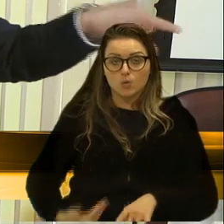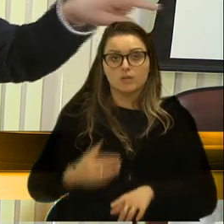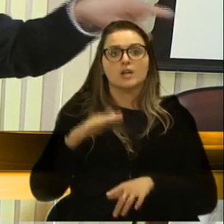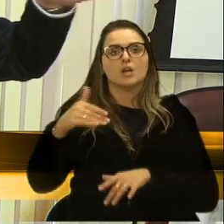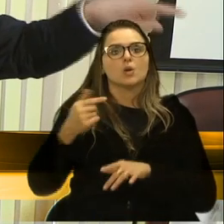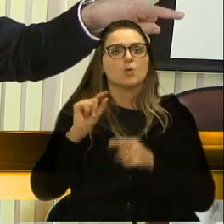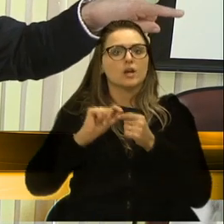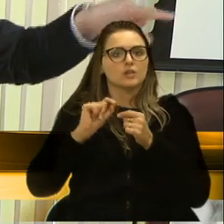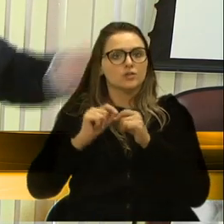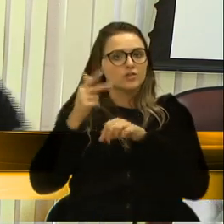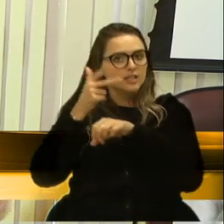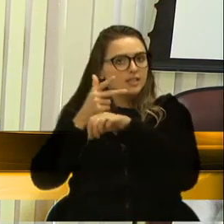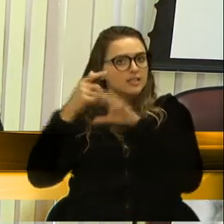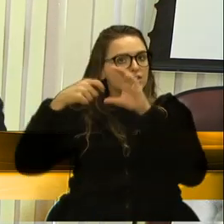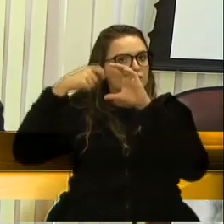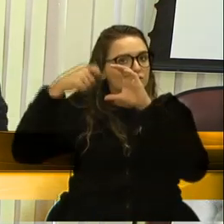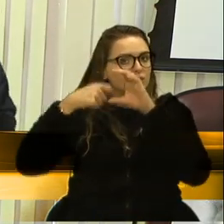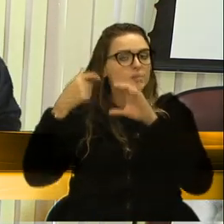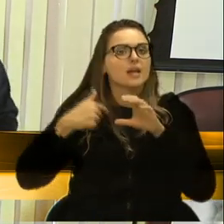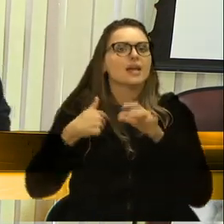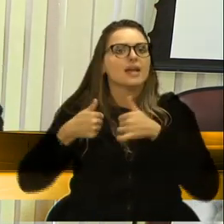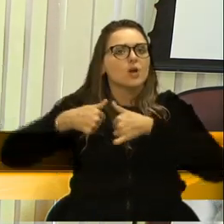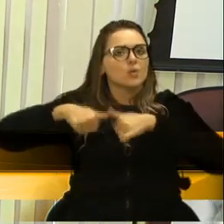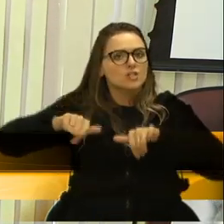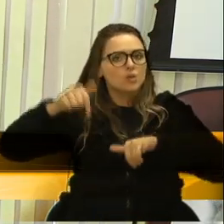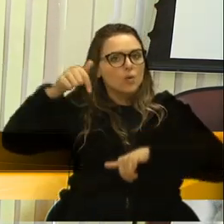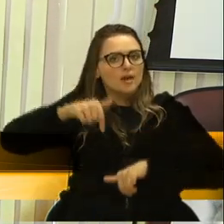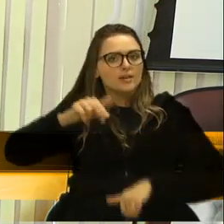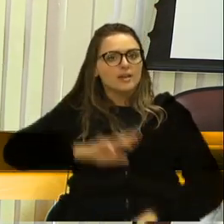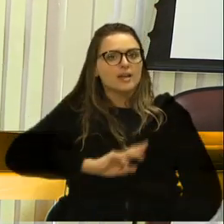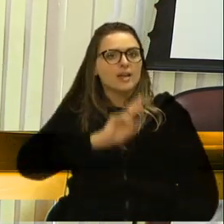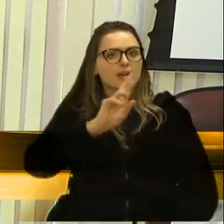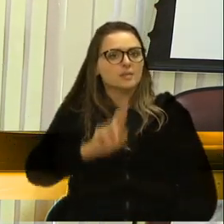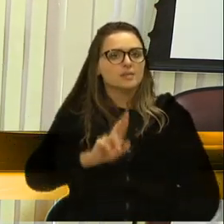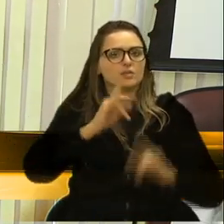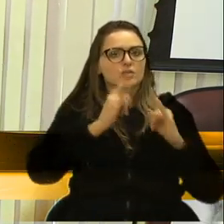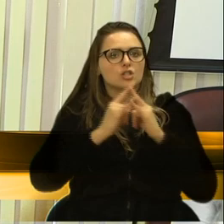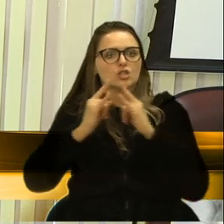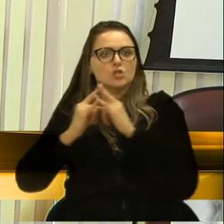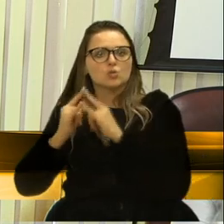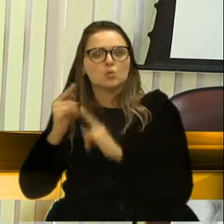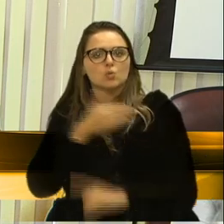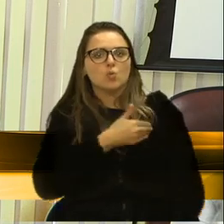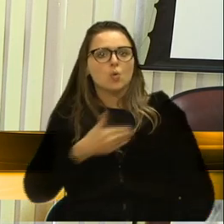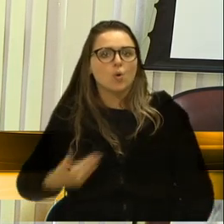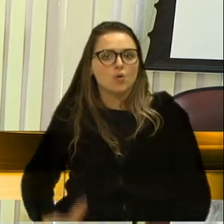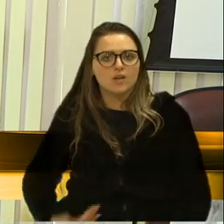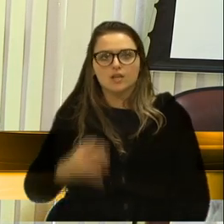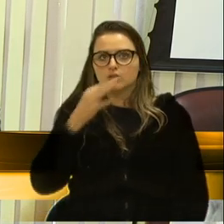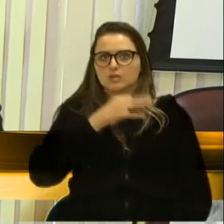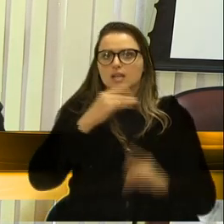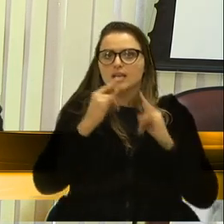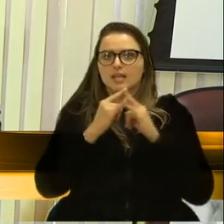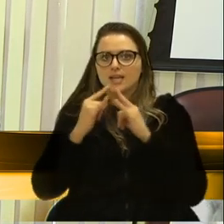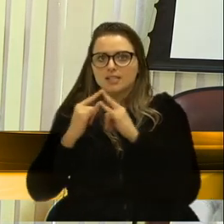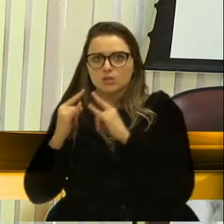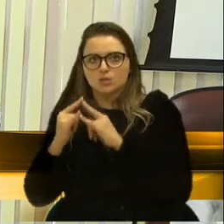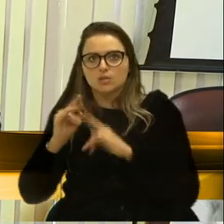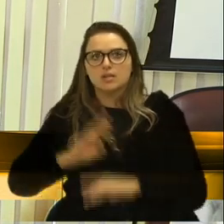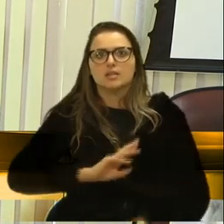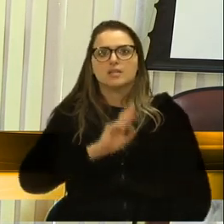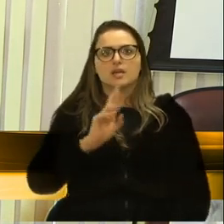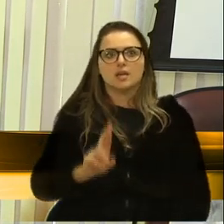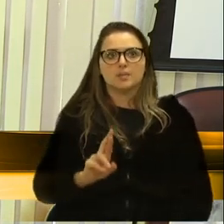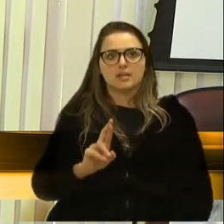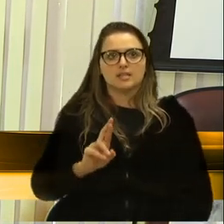vídeo, tem que ouvir bem. Eu estou aqui representando as entidades, governo de Caxias e as entidades que representam